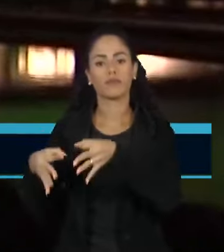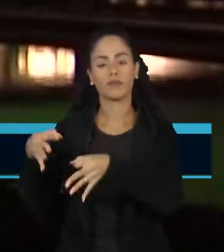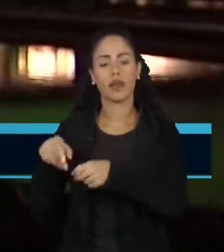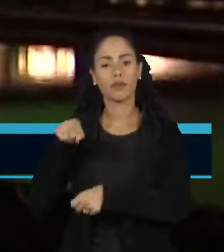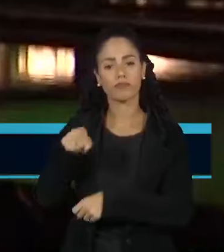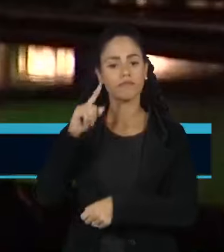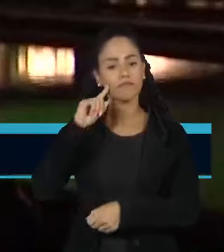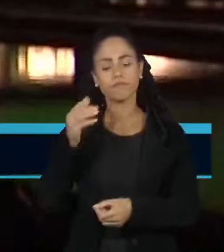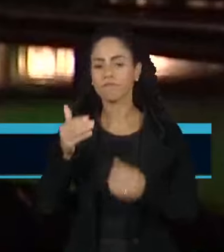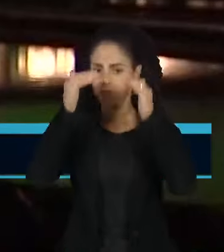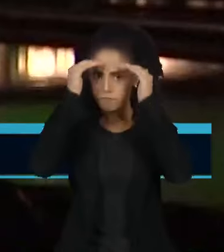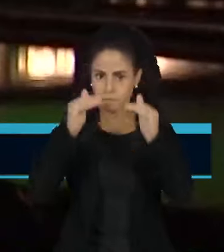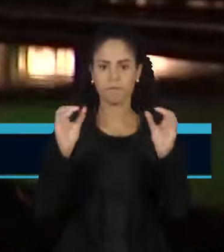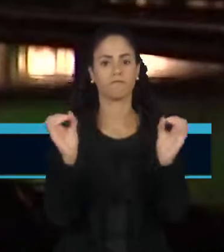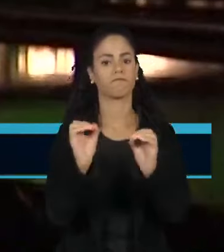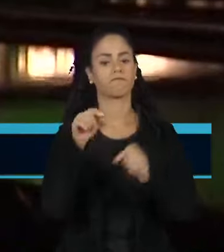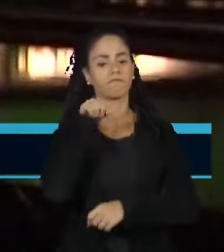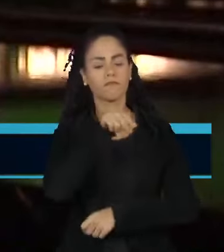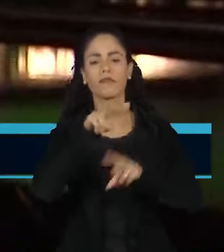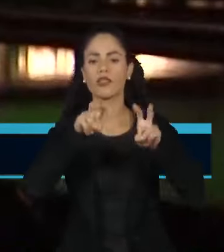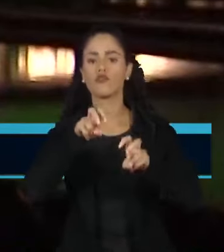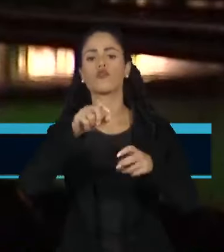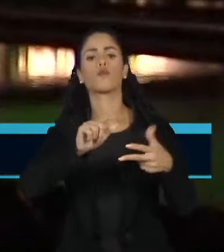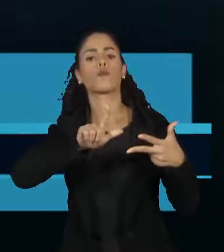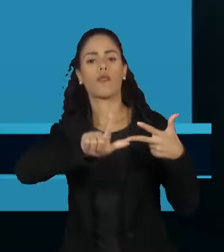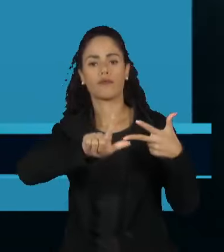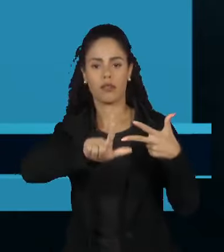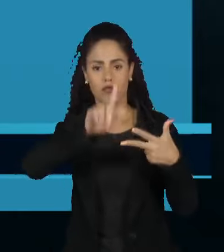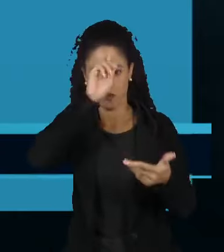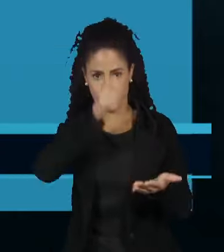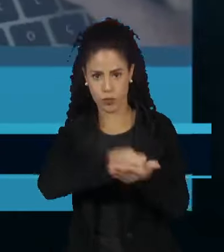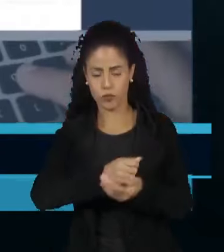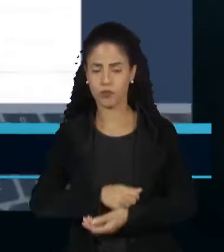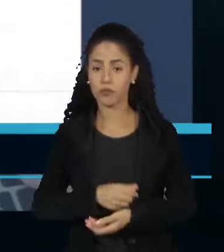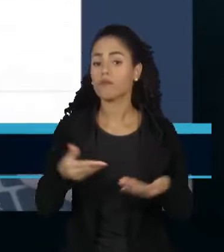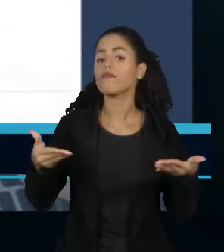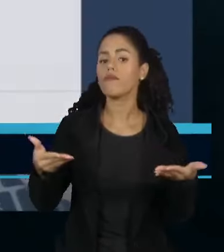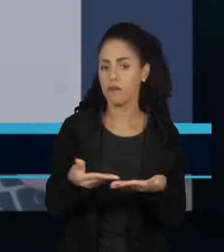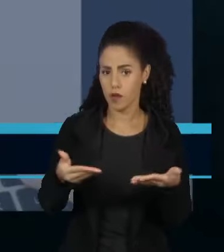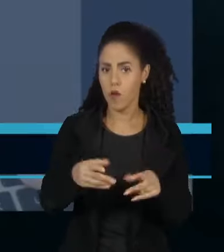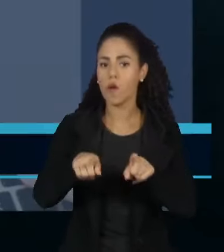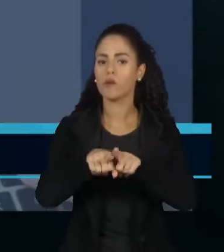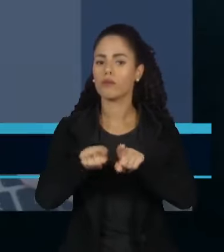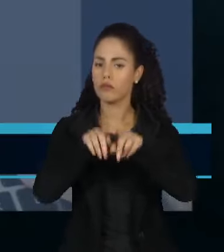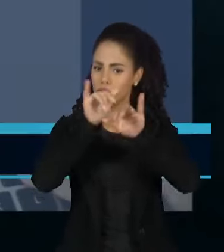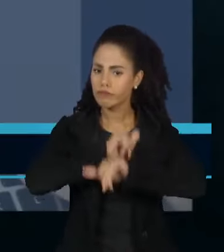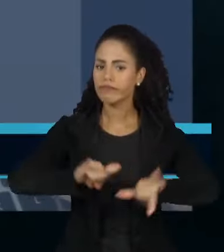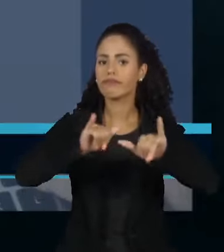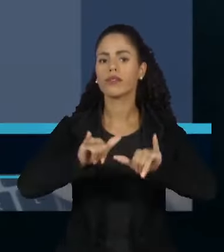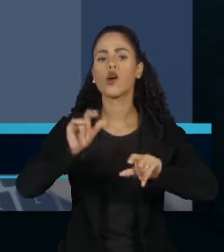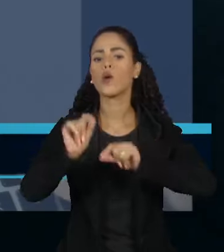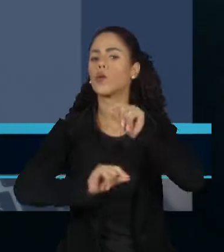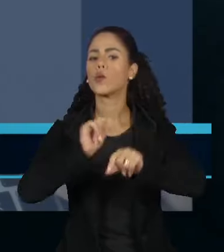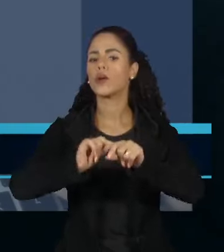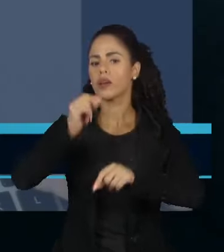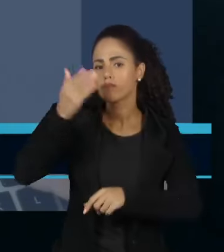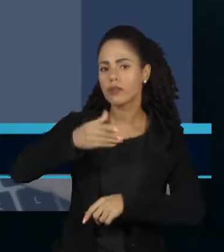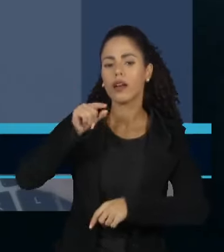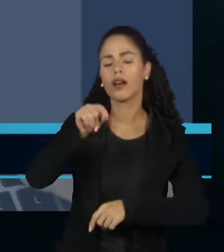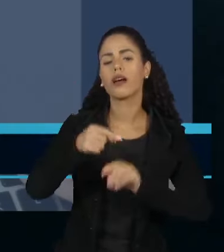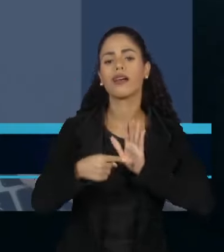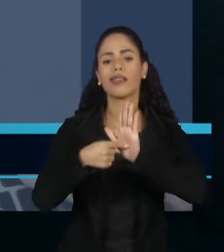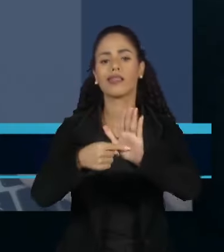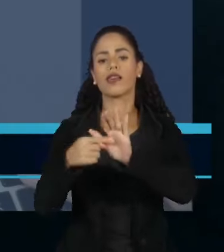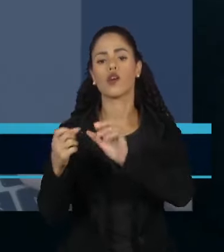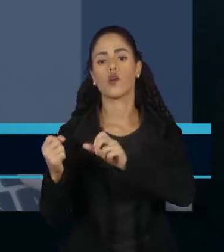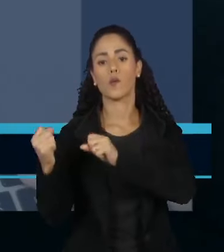desrespeitaram as atribuições do Legislativo. Em nota, Frente Parlamentar do Empreendedorismo afirmou que o movimento do